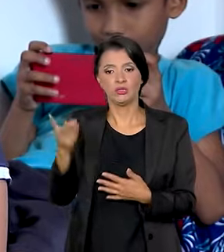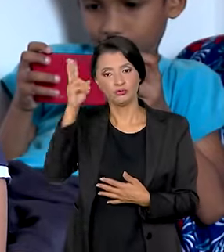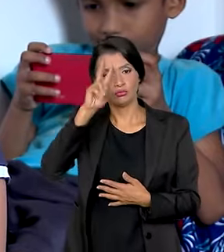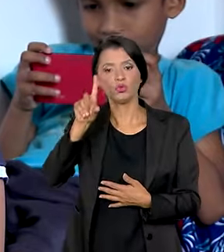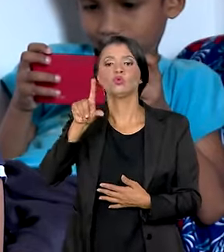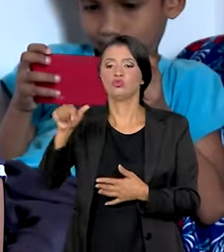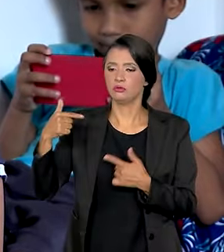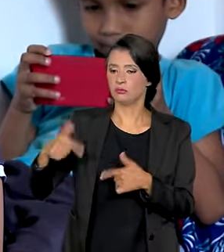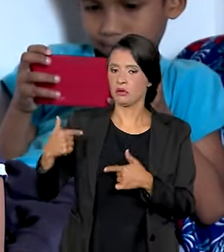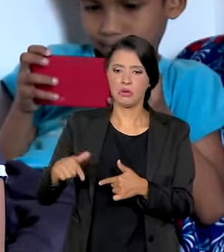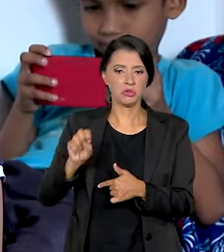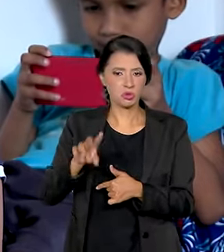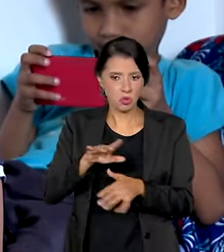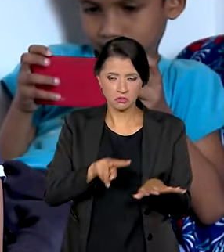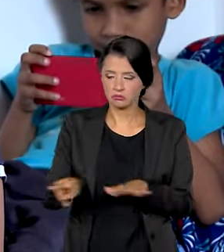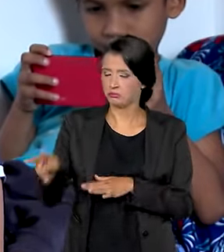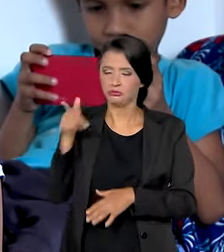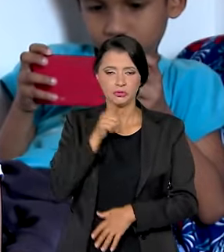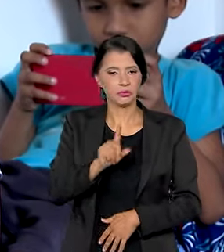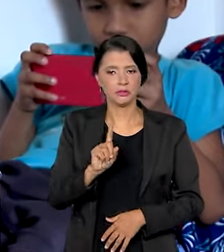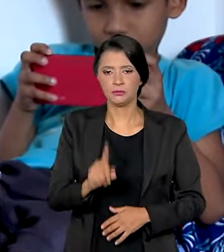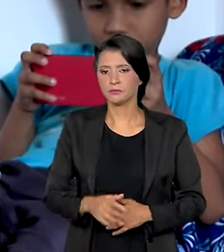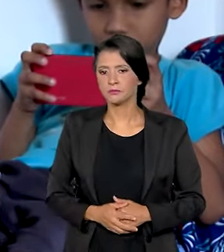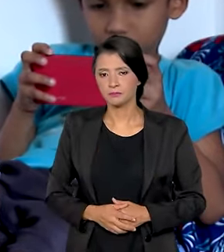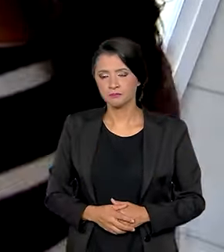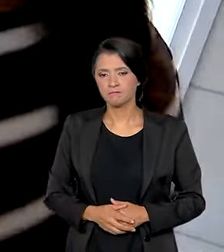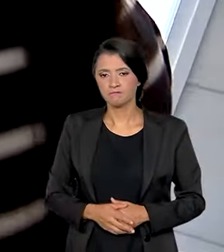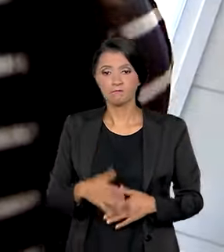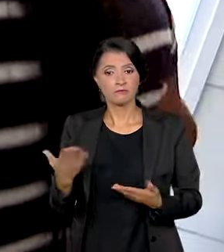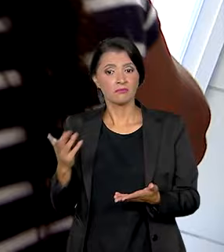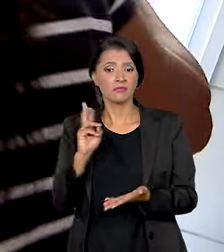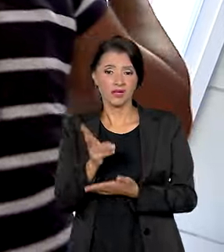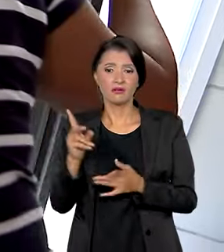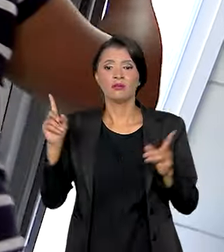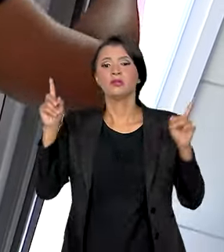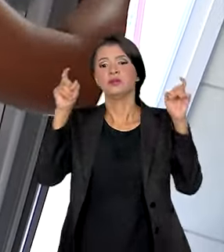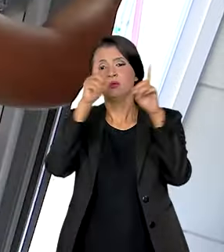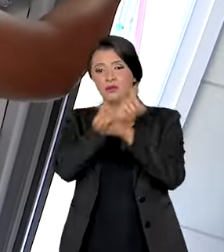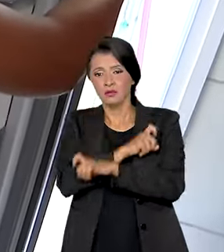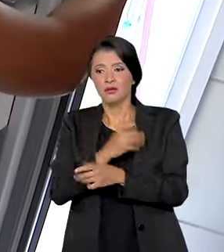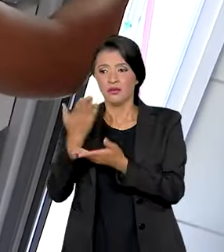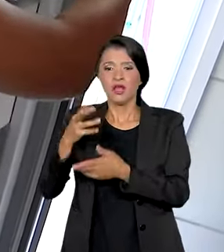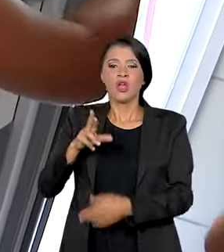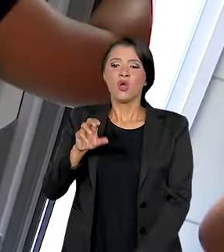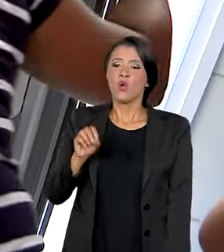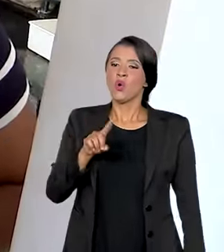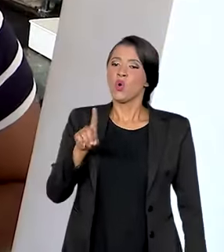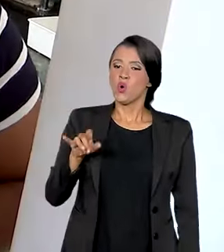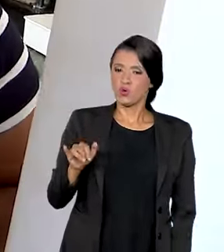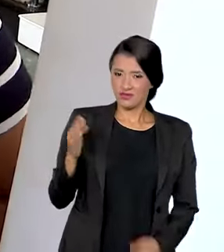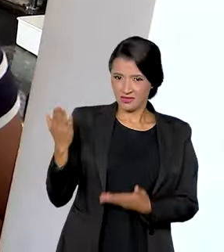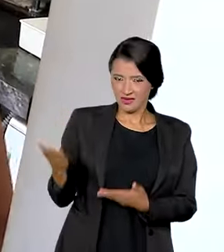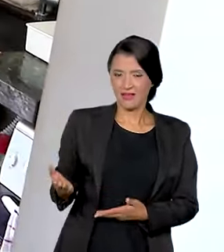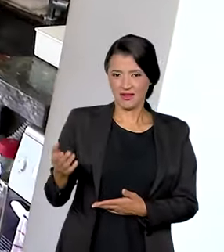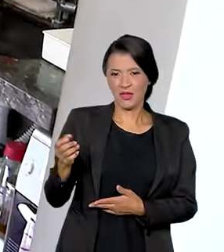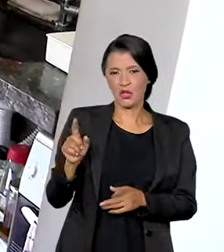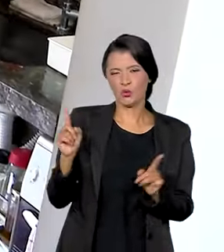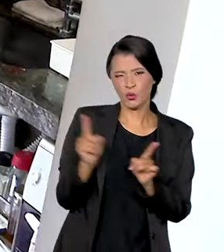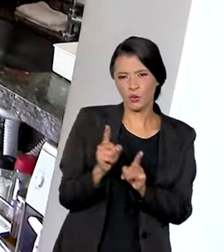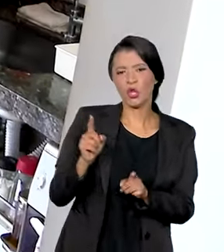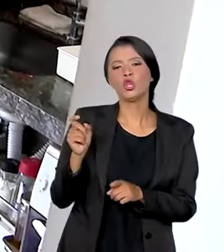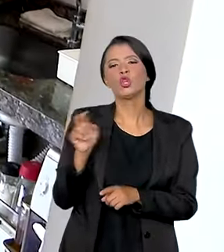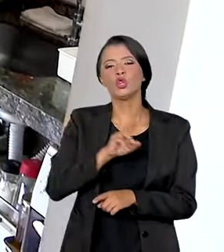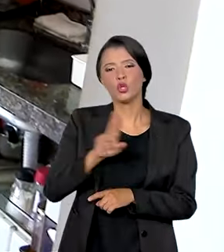Com dois dias de trabalho na semana, não daria, com certeza. Mesmo com tanta dificuldade, Rose, como prefere ser chamada,